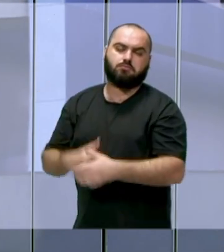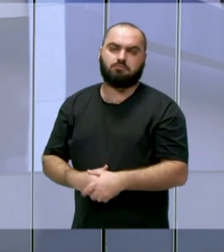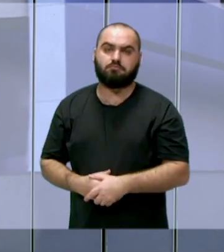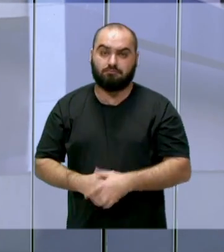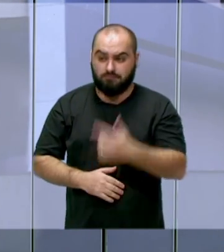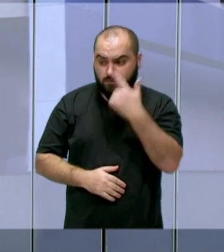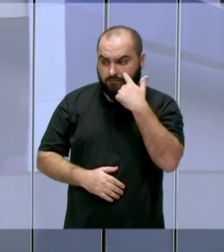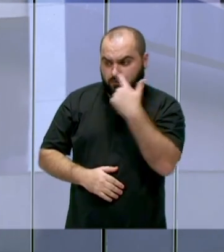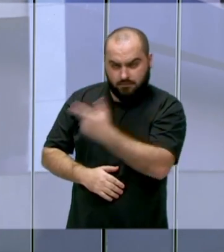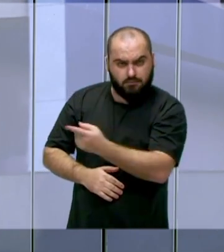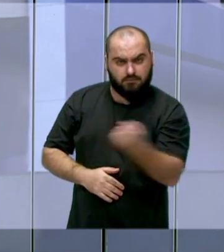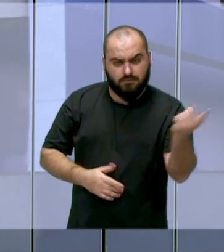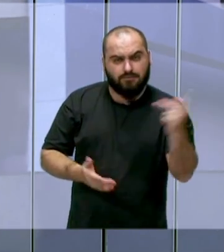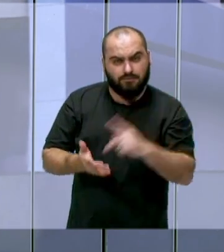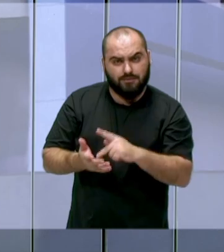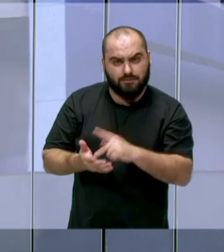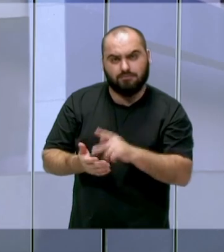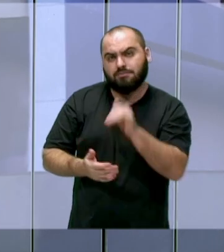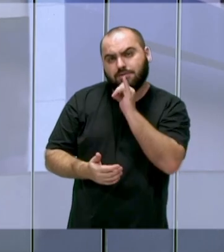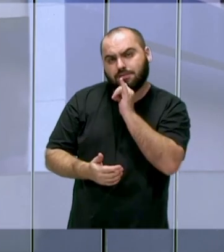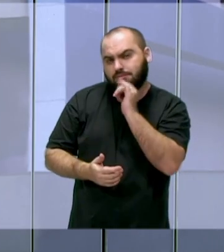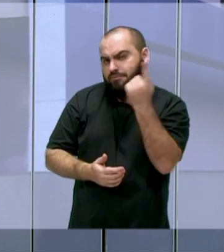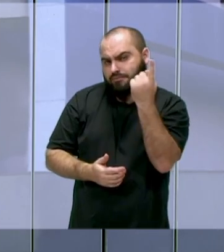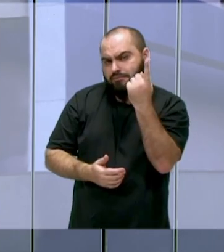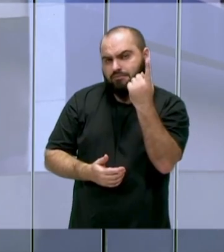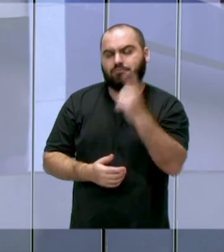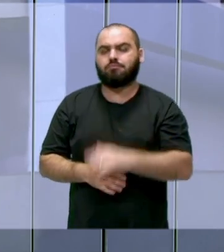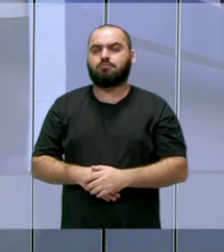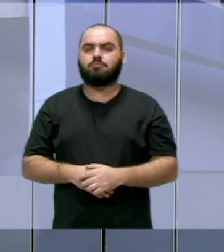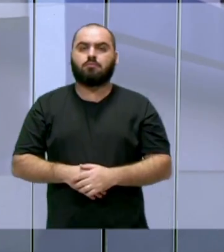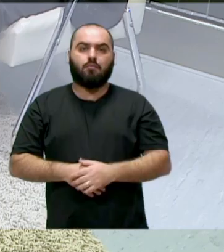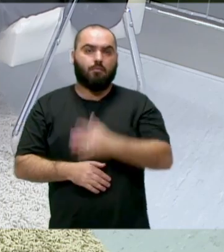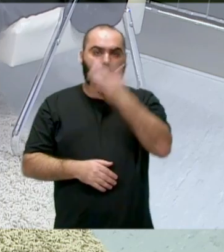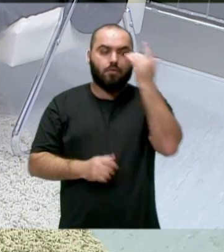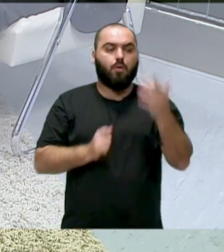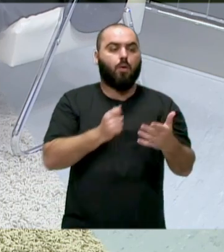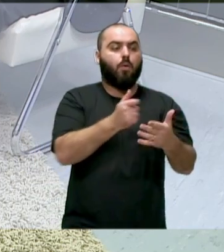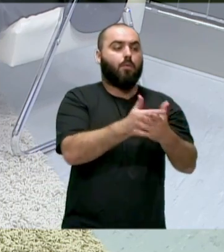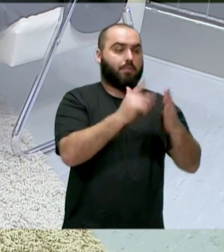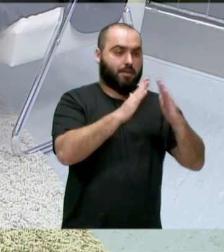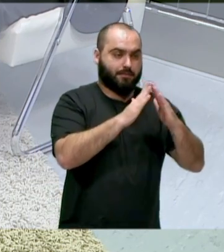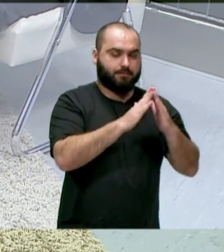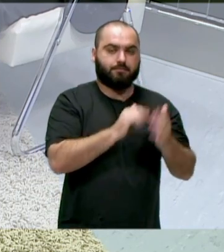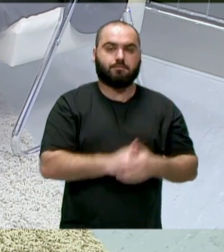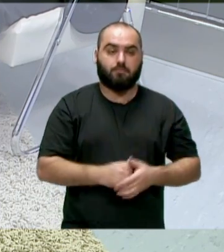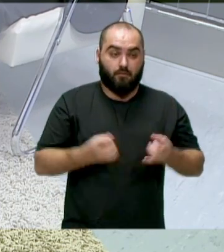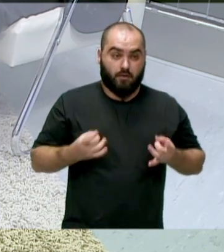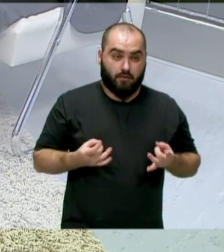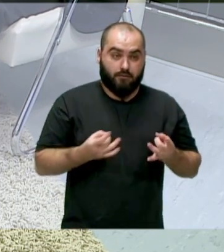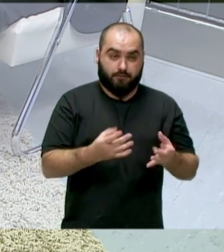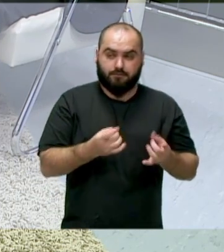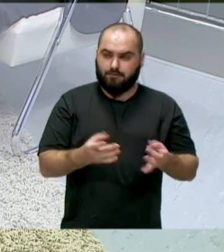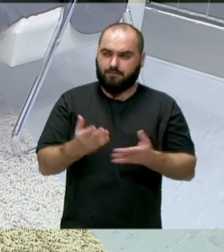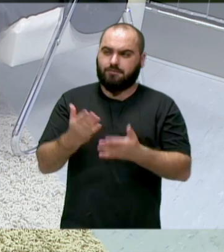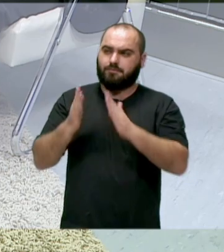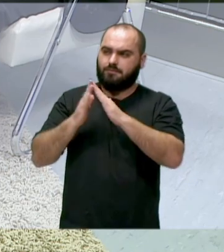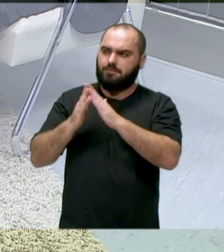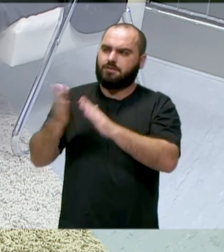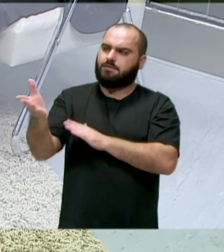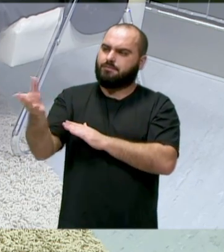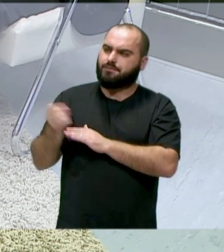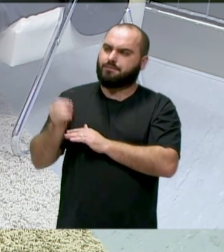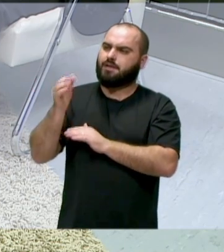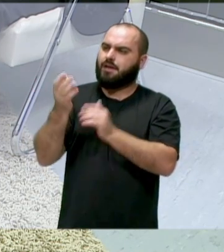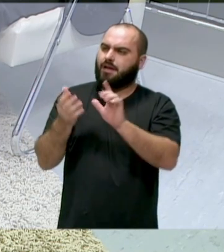prática isso, vamos usar um exemplo de um casal, ele compra ou adquire um imóvel, ele vendeu um imóvel anterior, sacou FGTS,